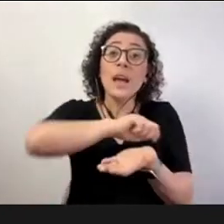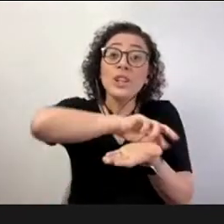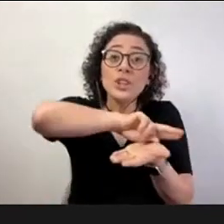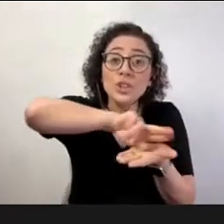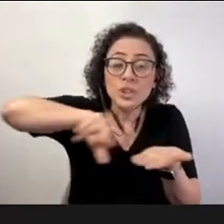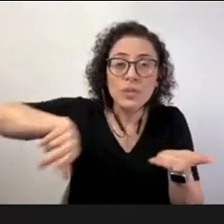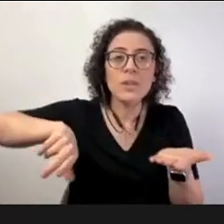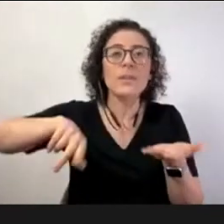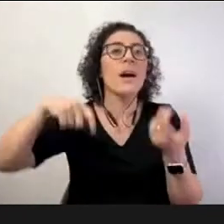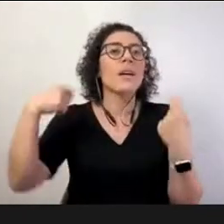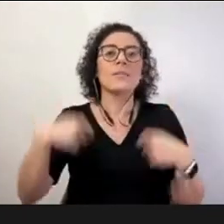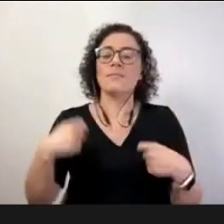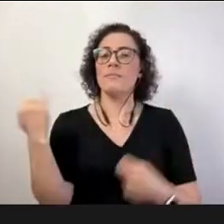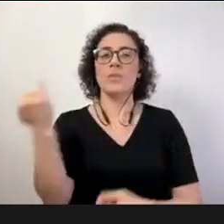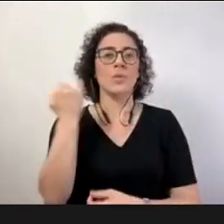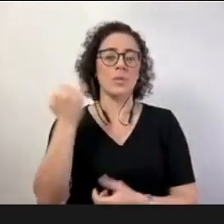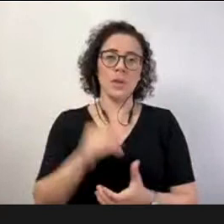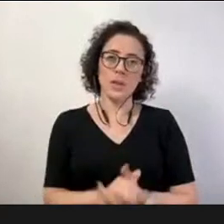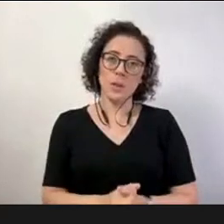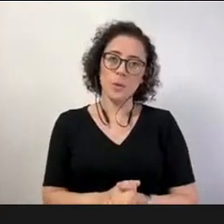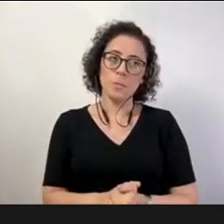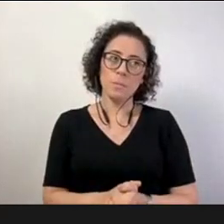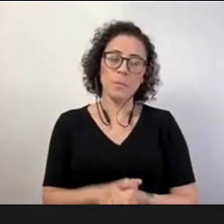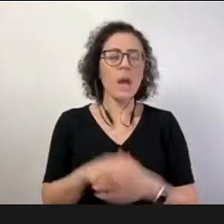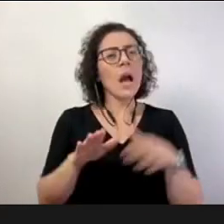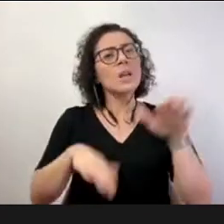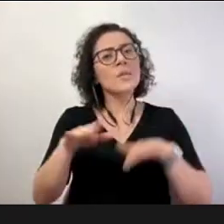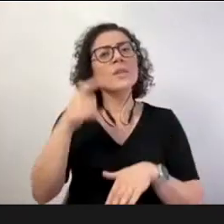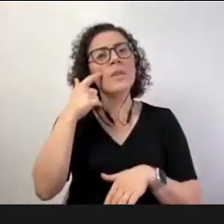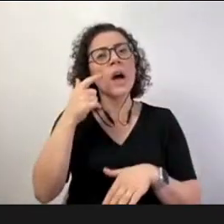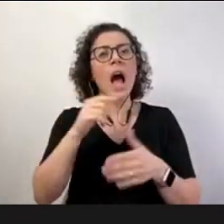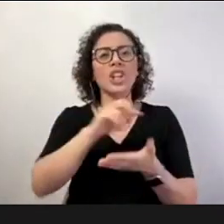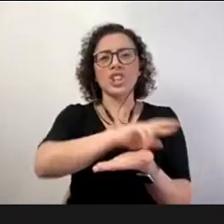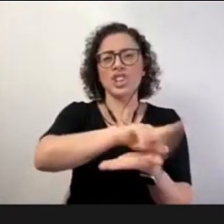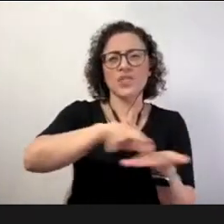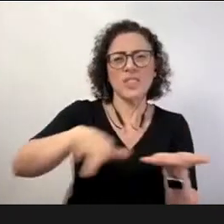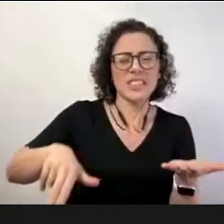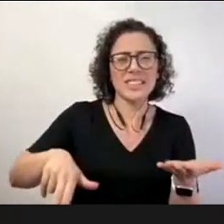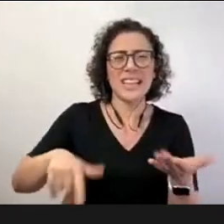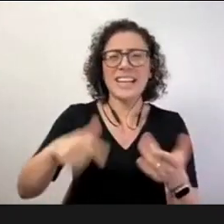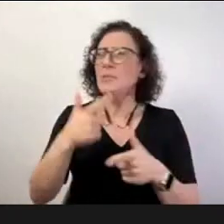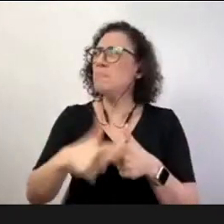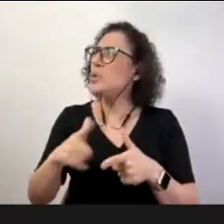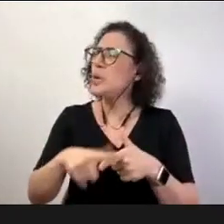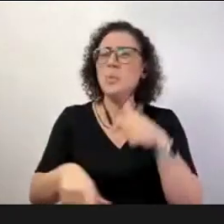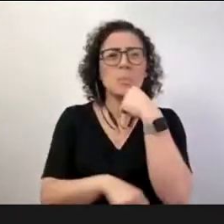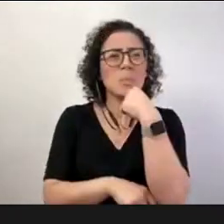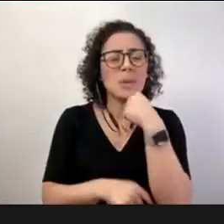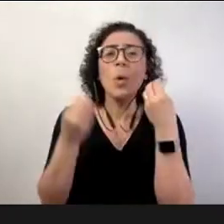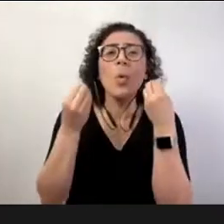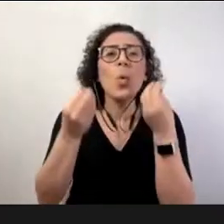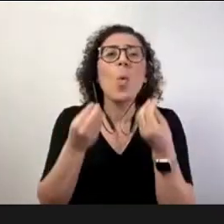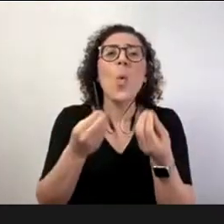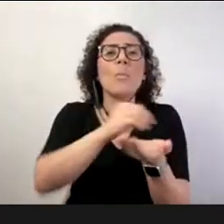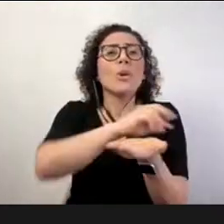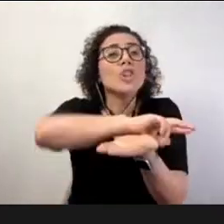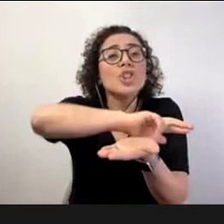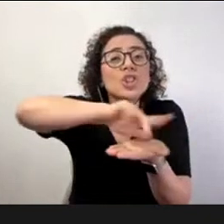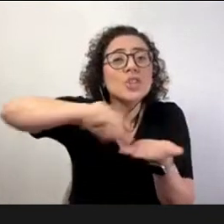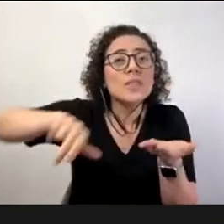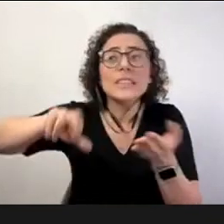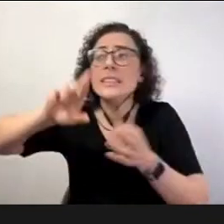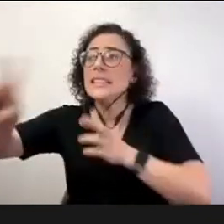é muito interessante que nós às vezes ouvimos dizer que a diversidade é um problema a diversidade não é um problema a diversidade é um